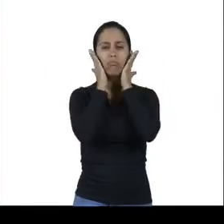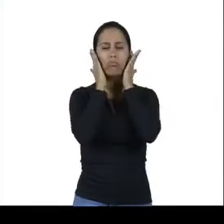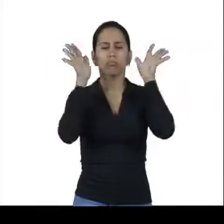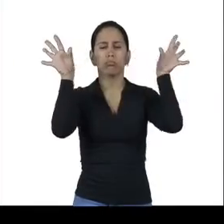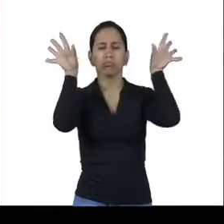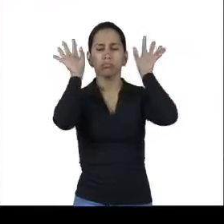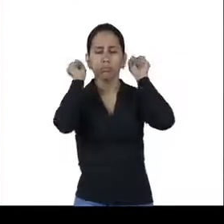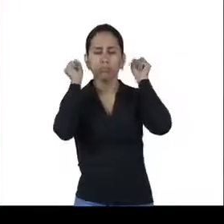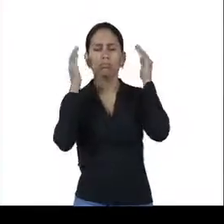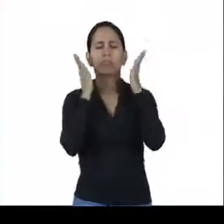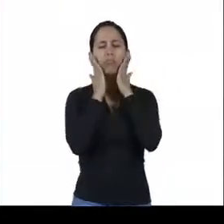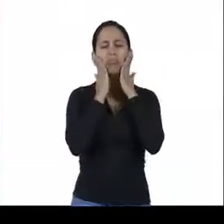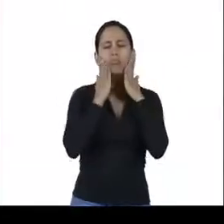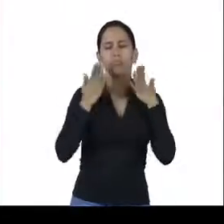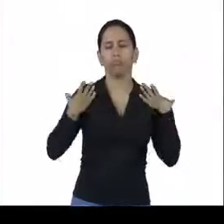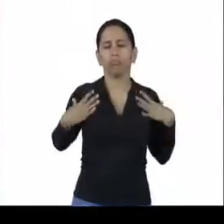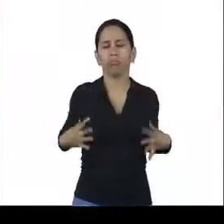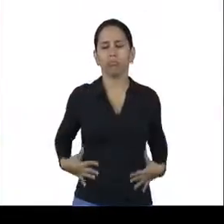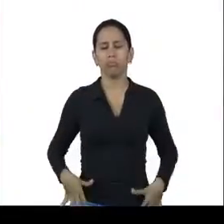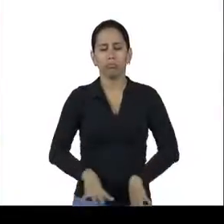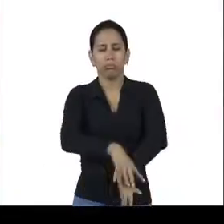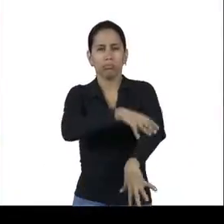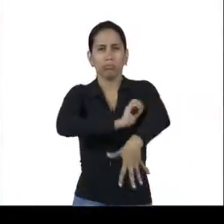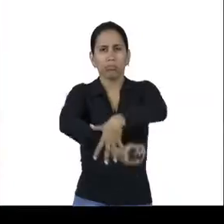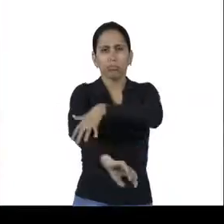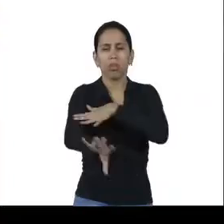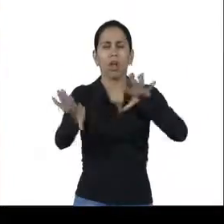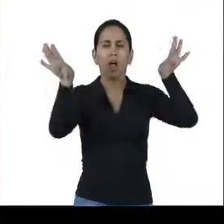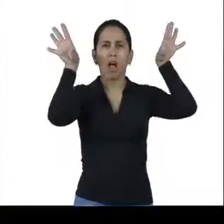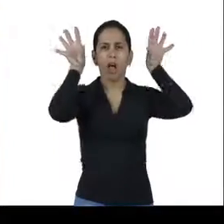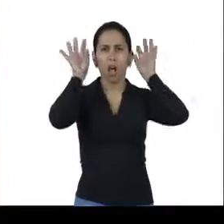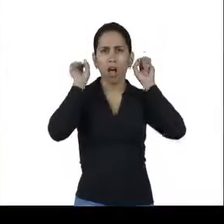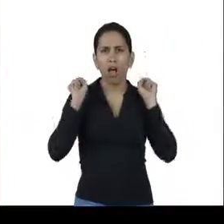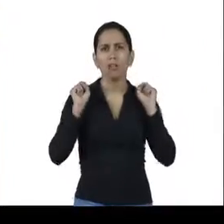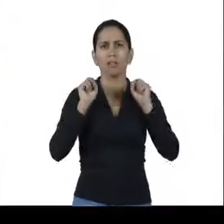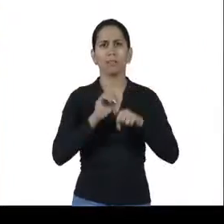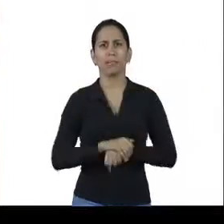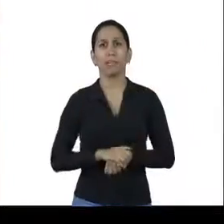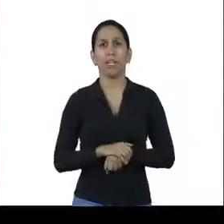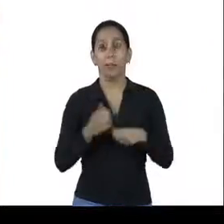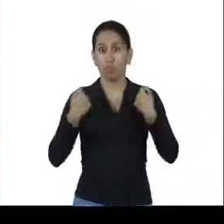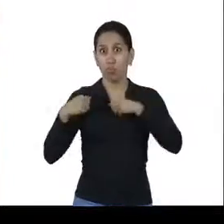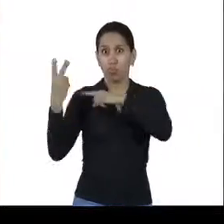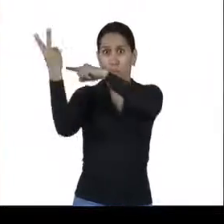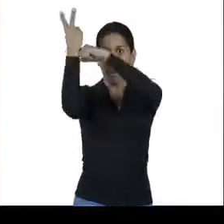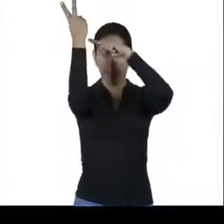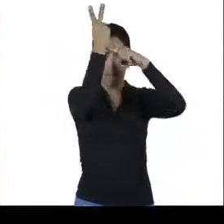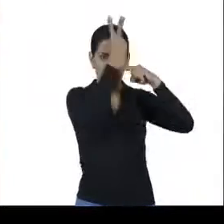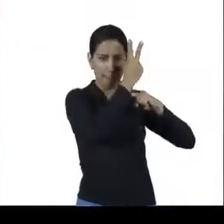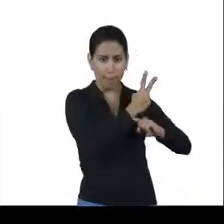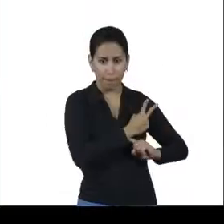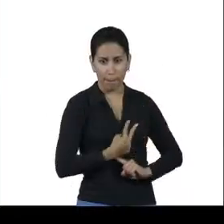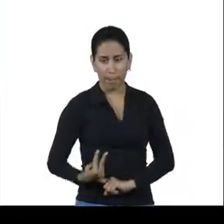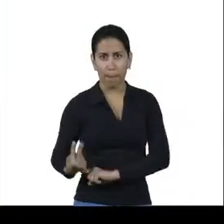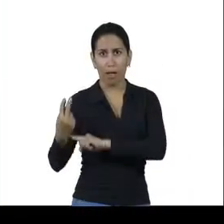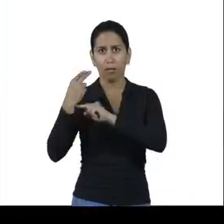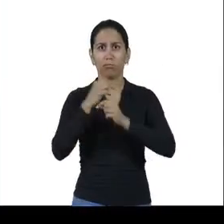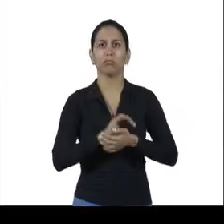respiratórias, mãos, braços, pés. Tudo deve estar devidamente protegido para o trabalho.